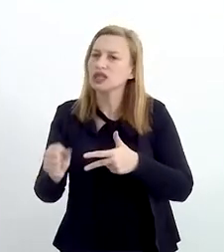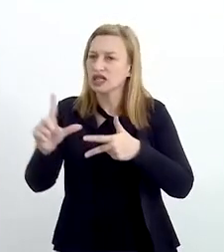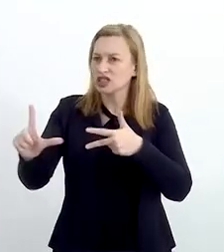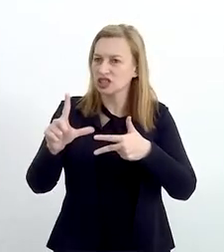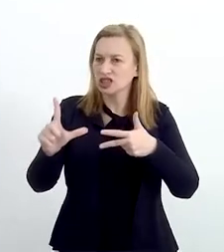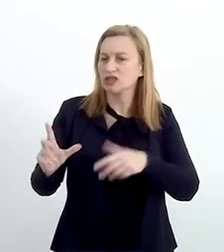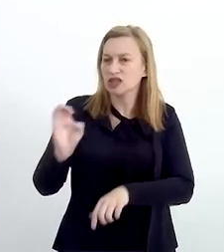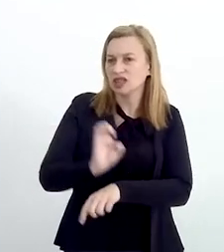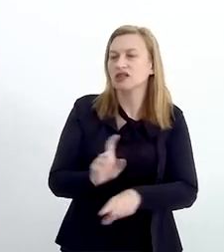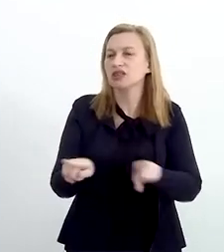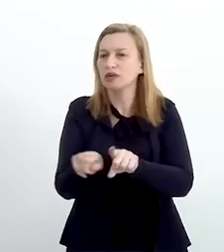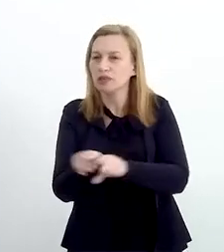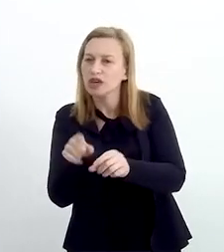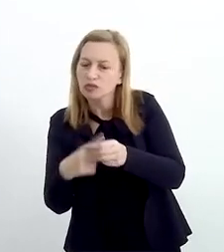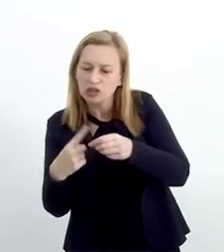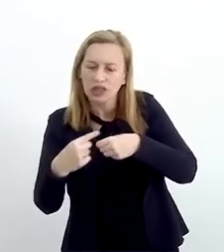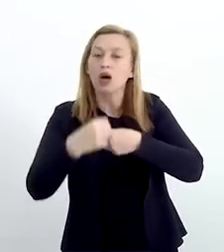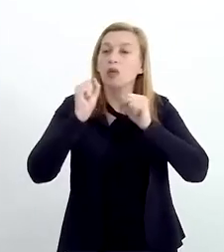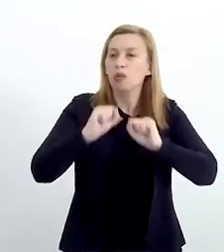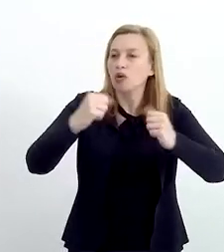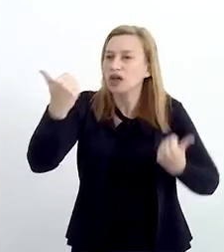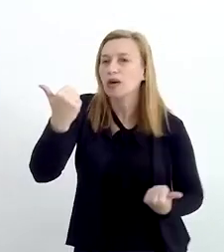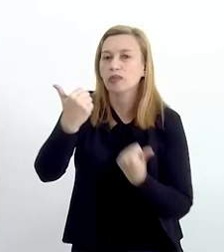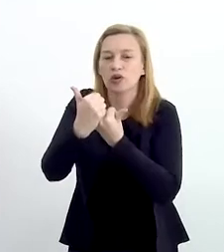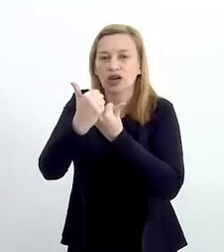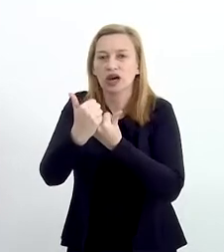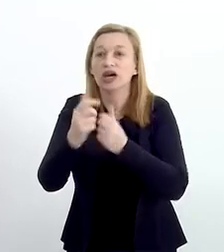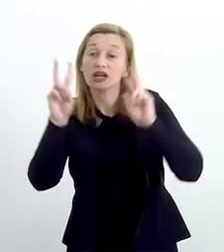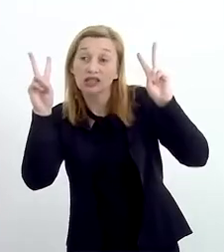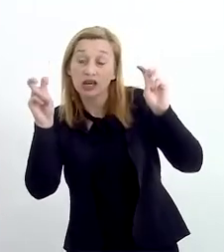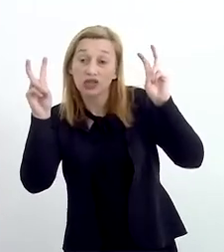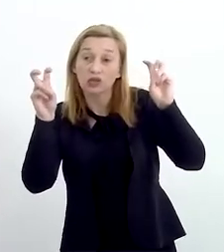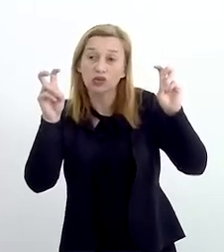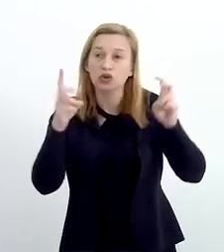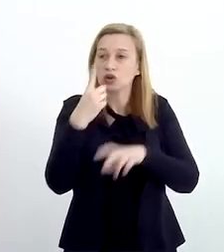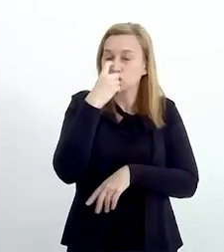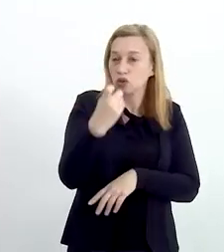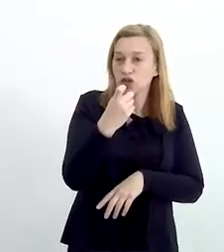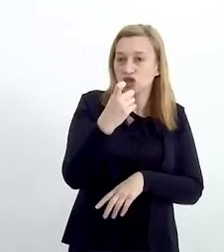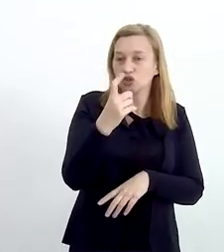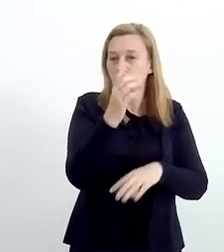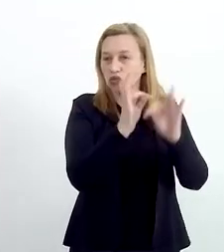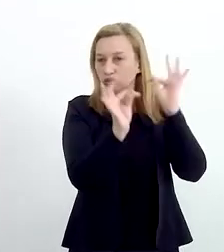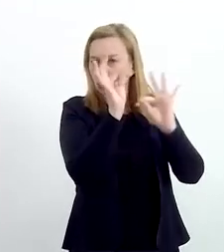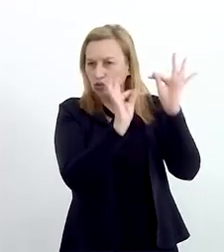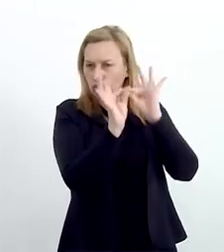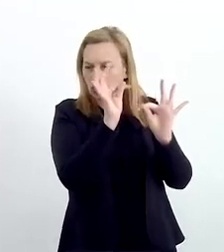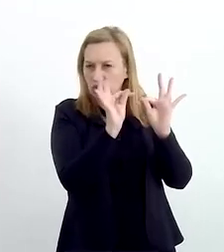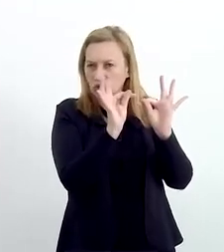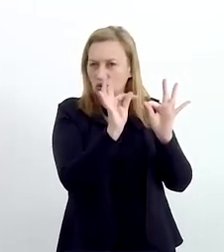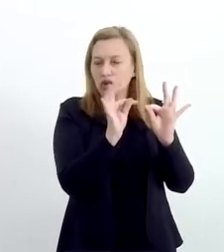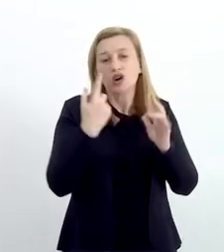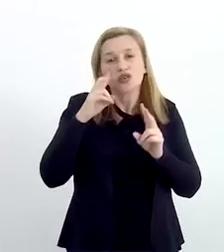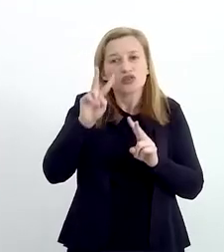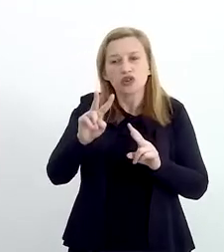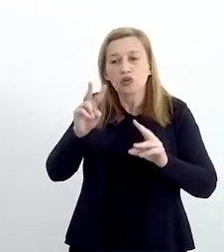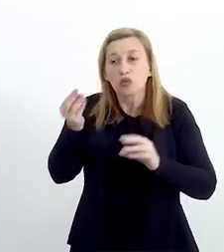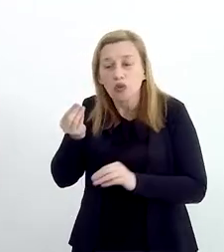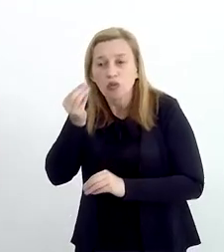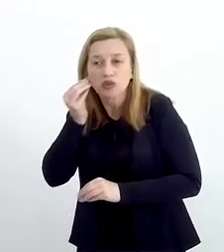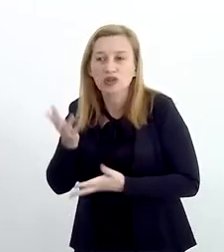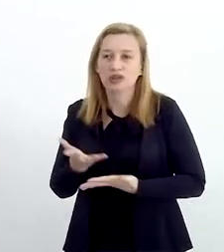De que maneira o Poder Legislativo Estadual e os municipais também podem apoiar essa questão do lixo eletrônico,